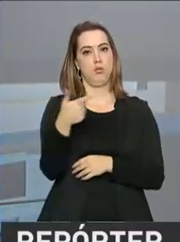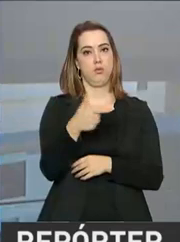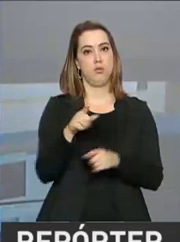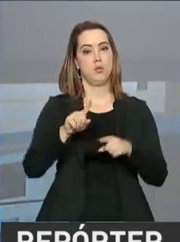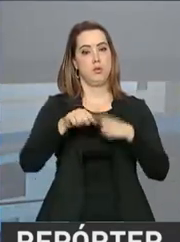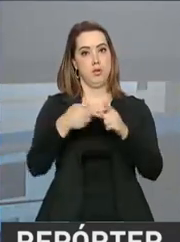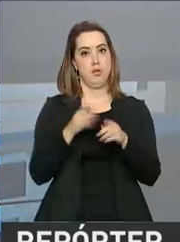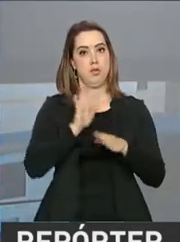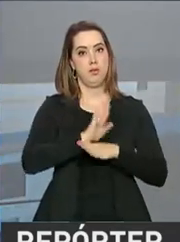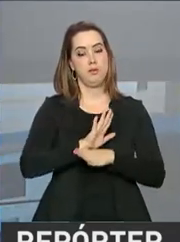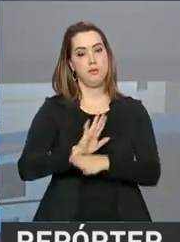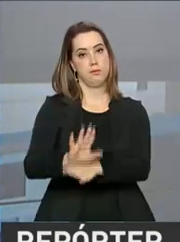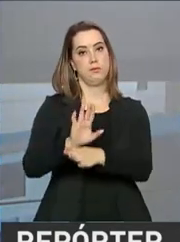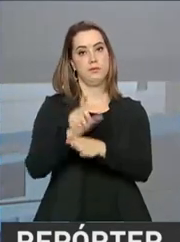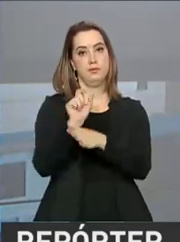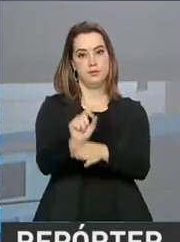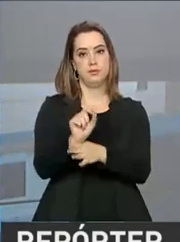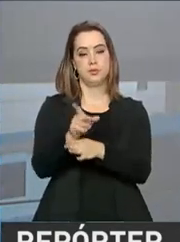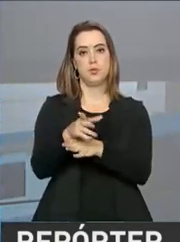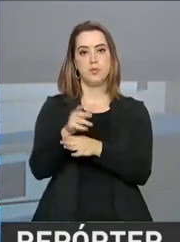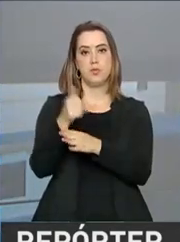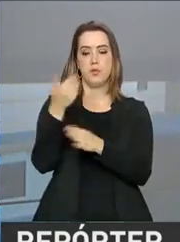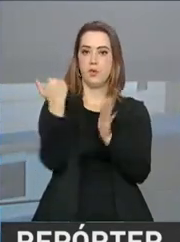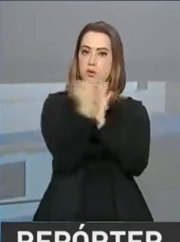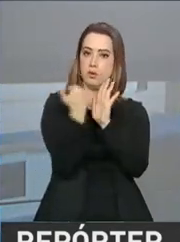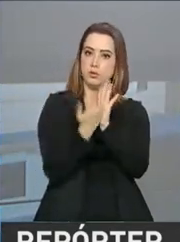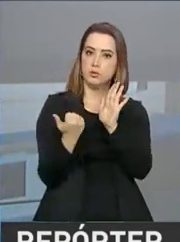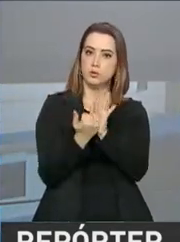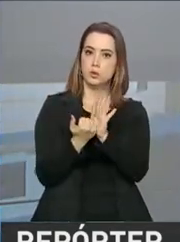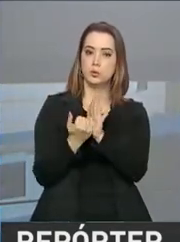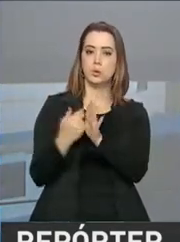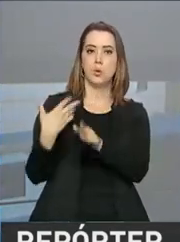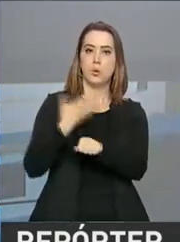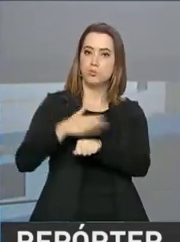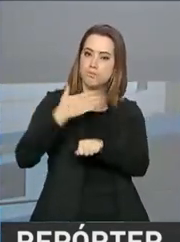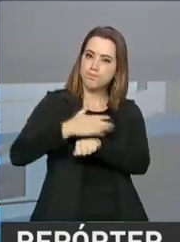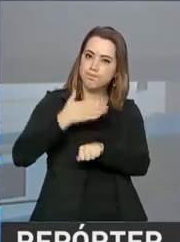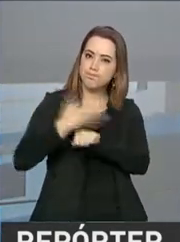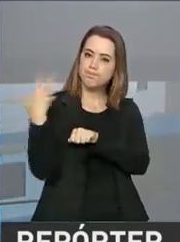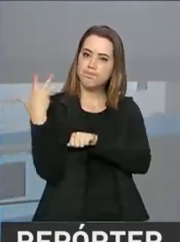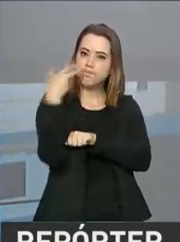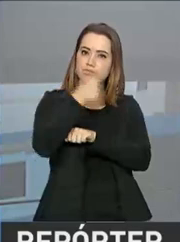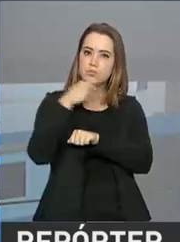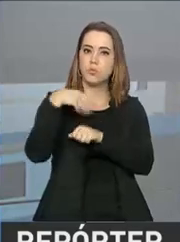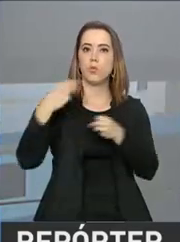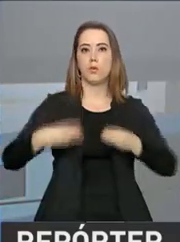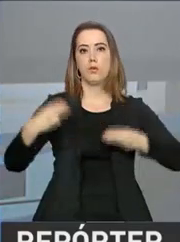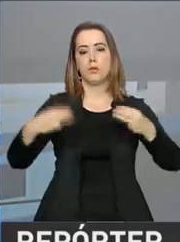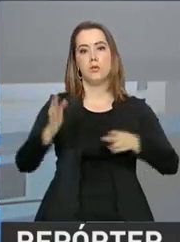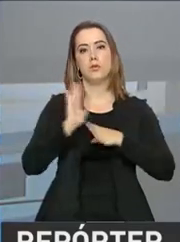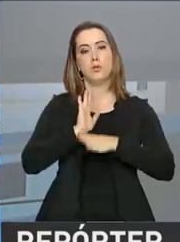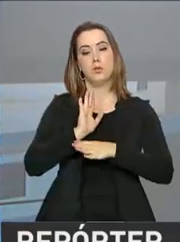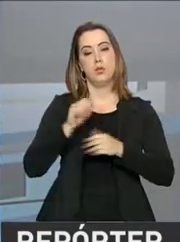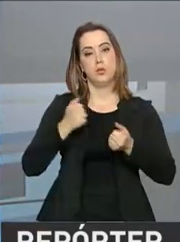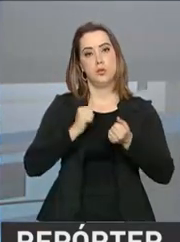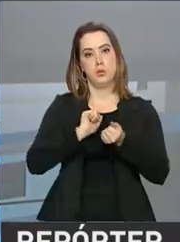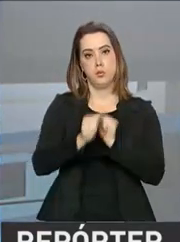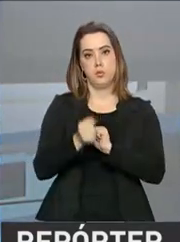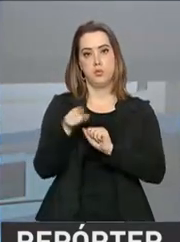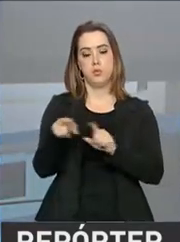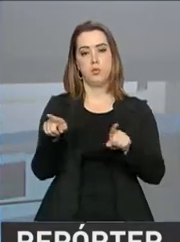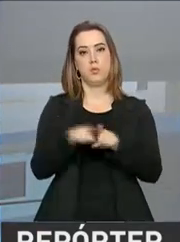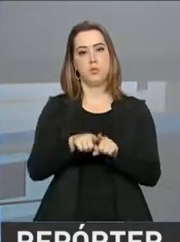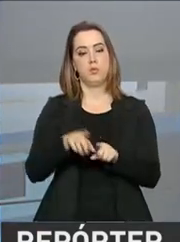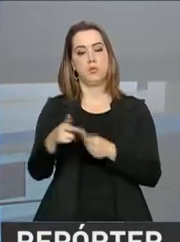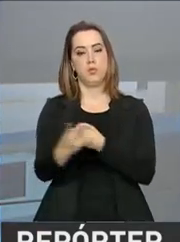com o apoio do Programa de Alto Rendimento do Ministério dos Esportes e da Defesa. Robson é atleta bolsa-pódio e sargento